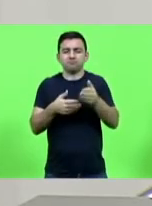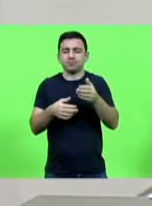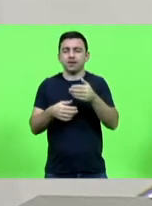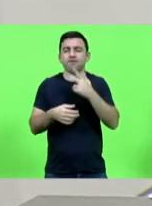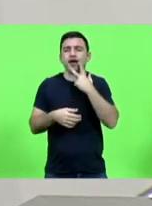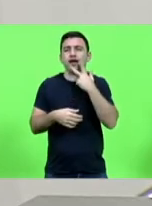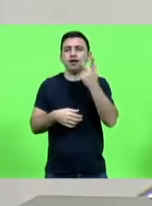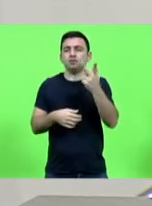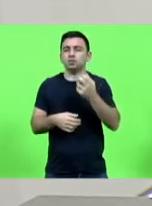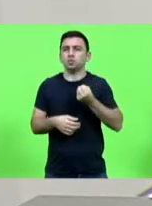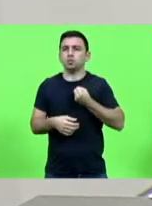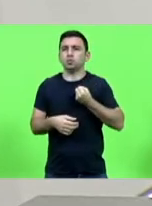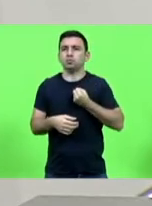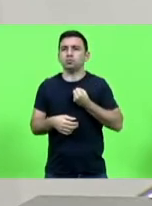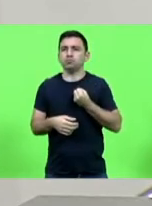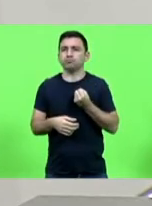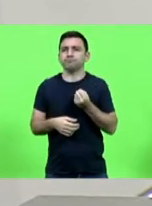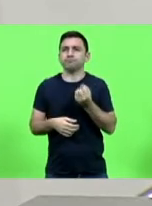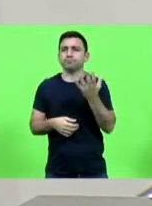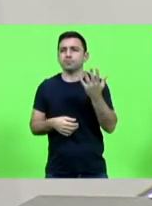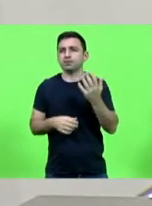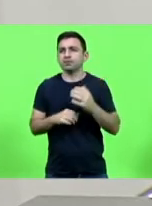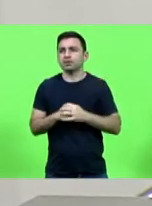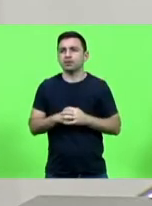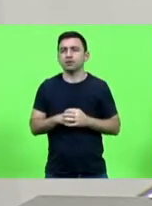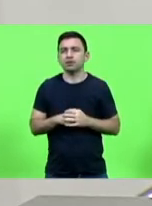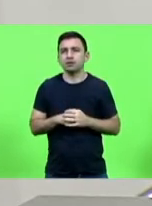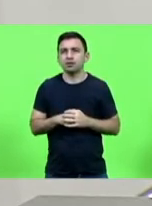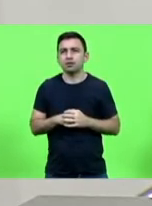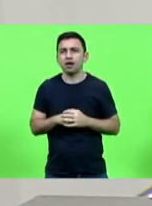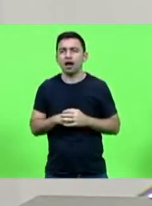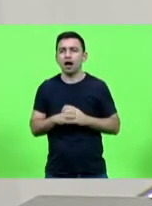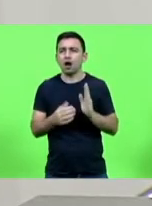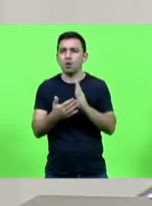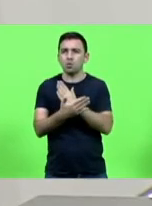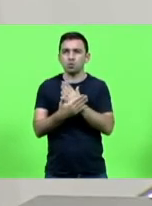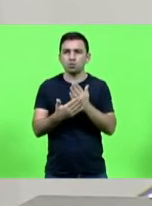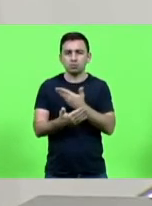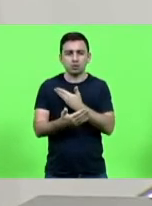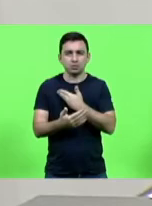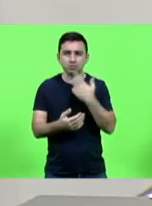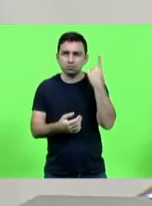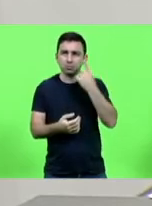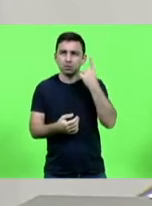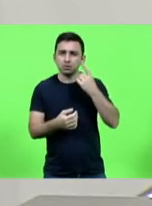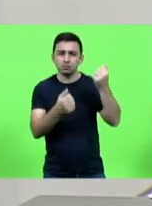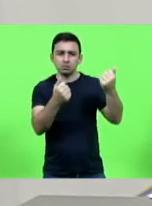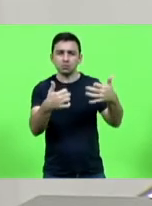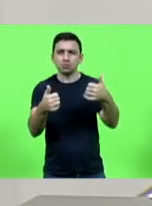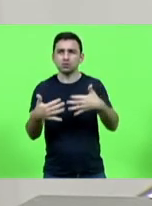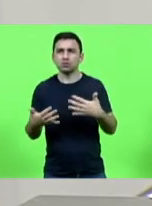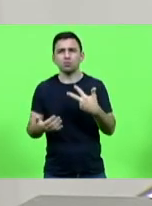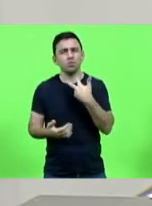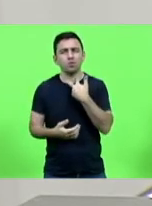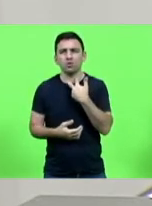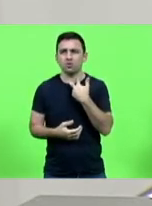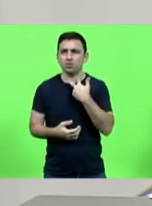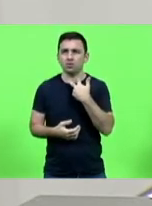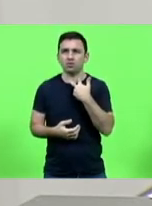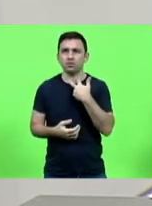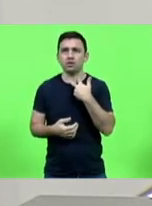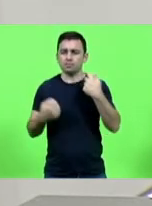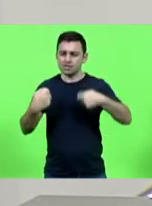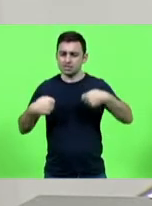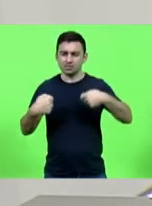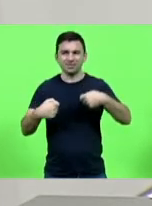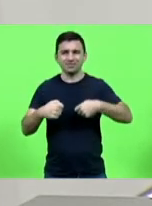e trazia isso para para alguns colegas até e não tem que ser tem que ser preto